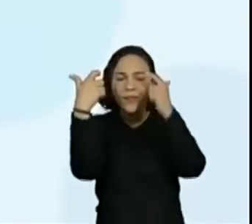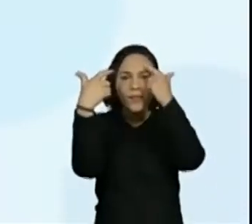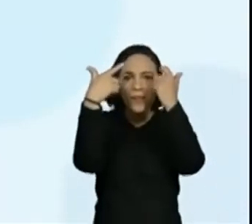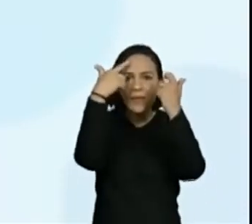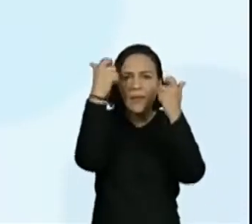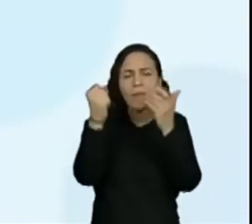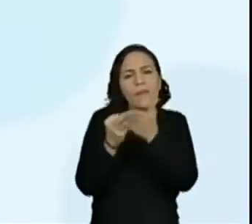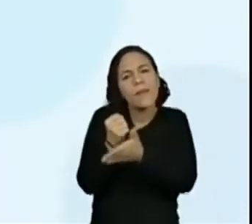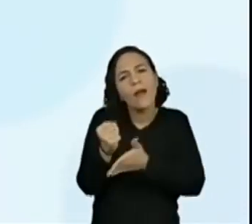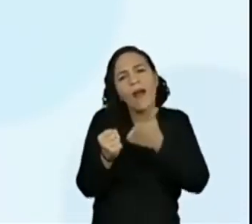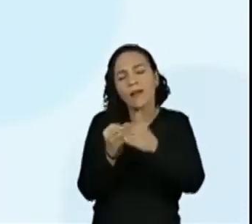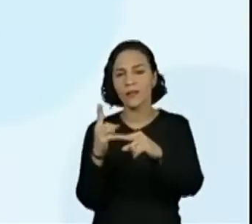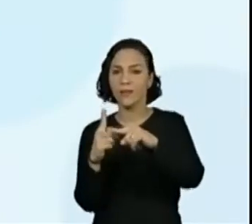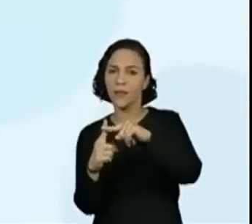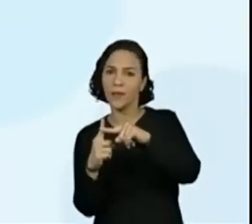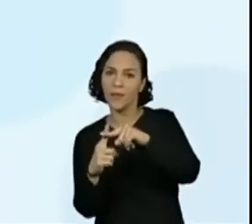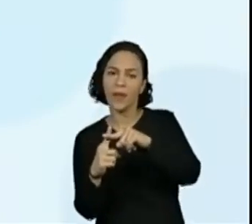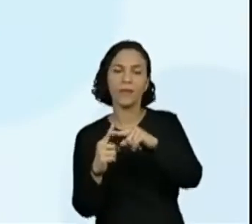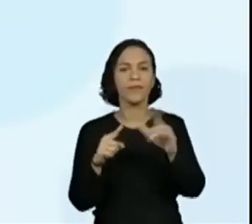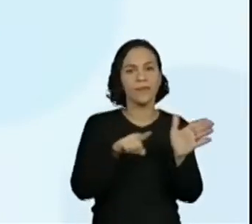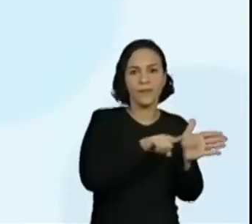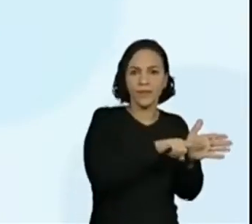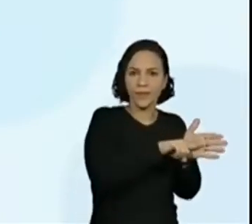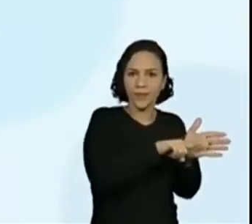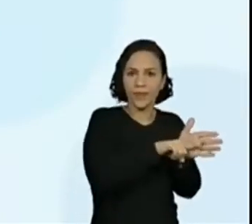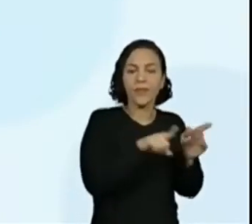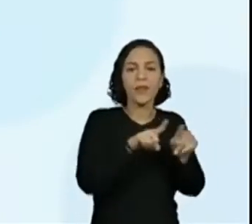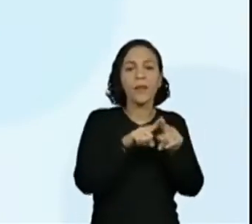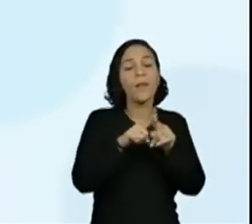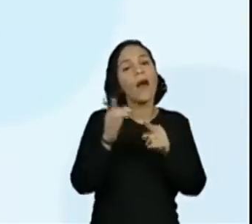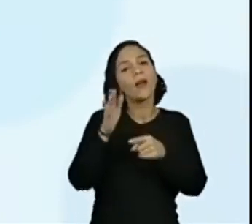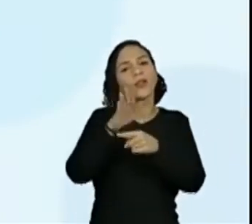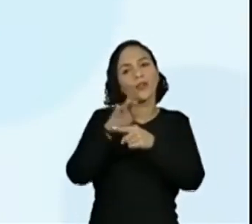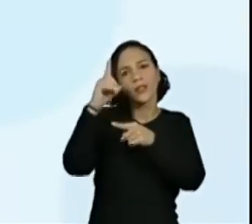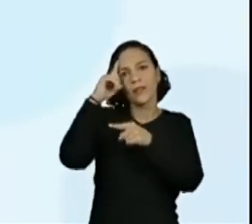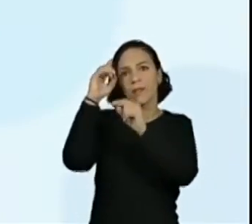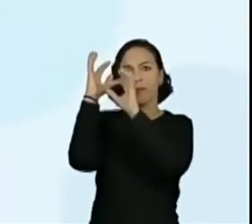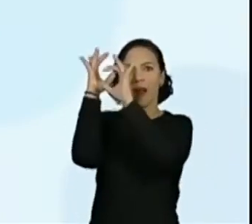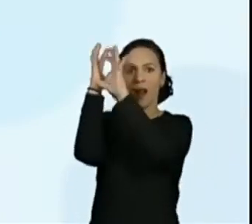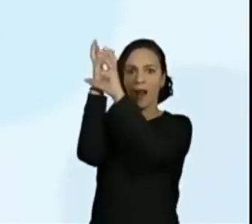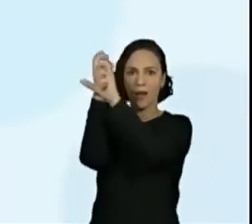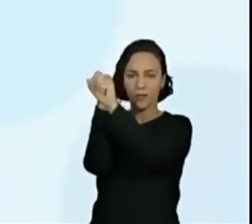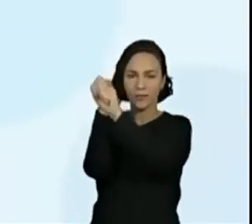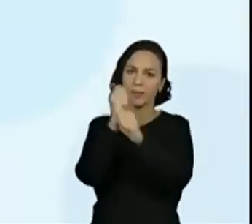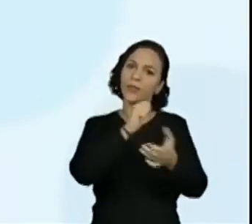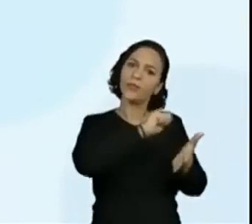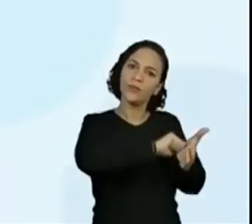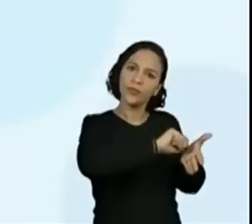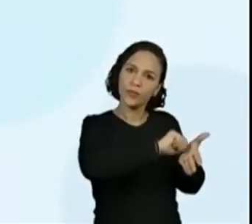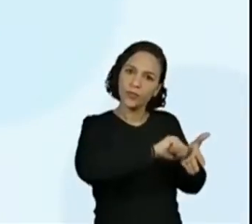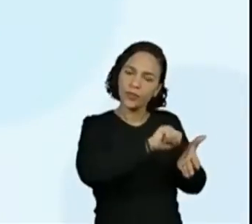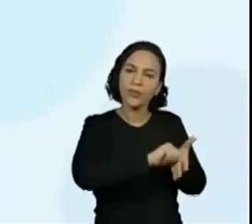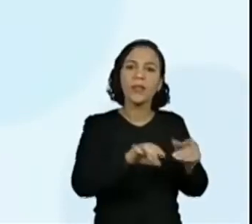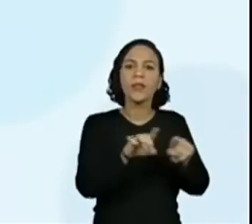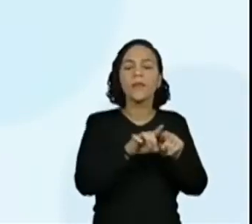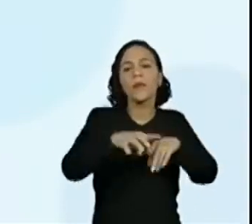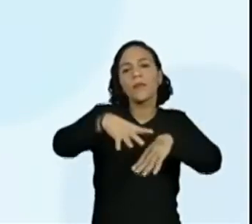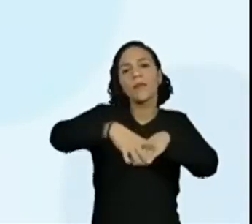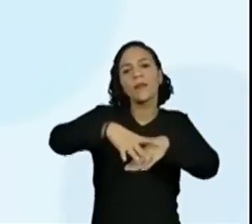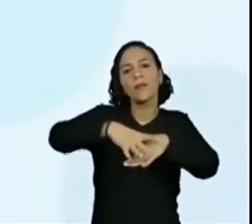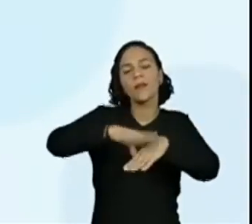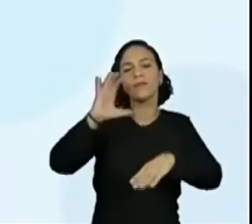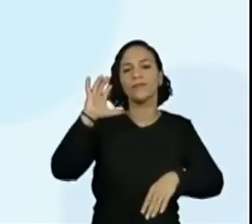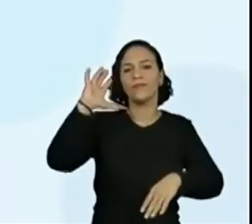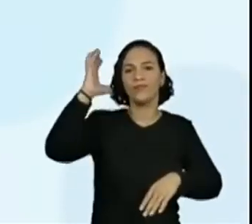e utilizá-los em procedimentos de cálculos mentais, escritos e para a resolução de problemas.